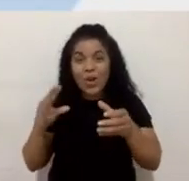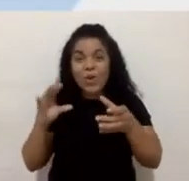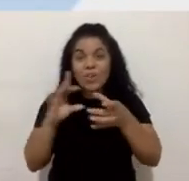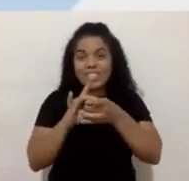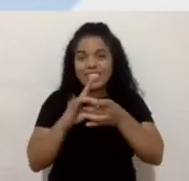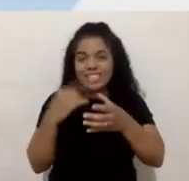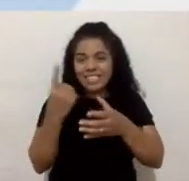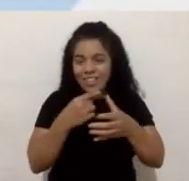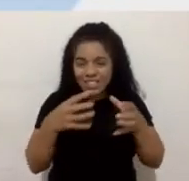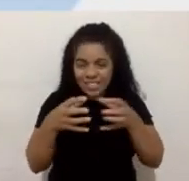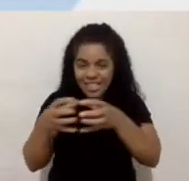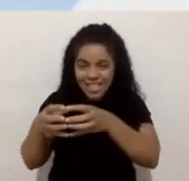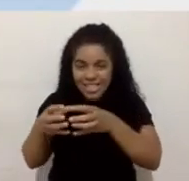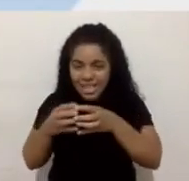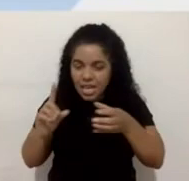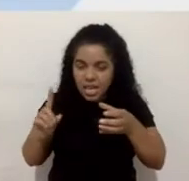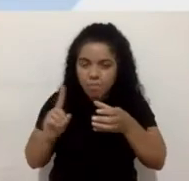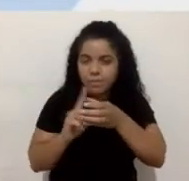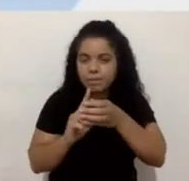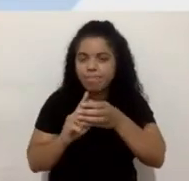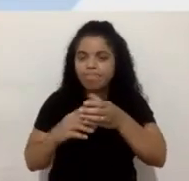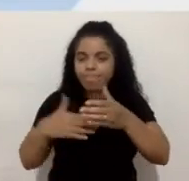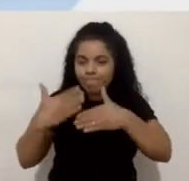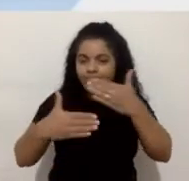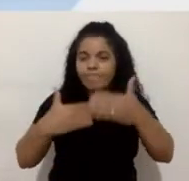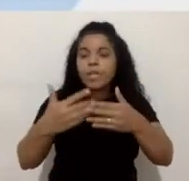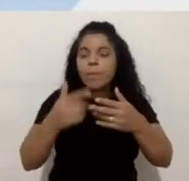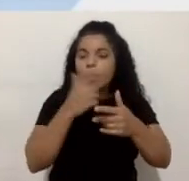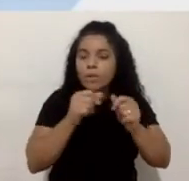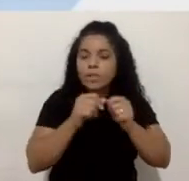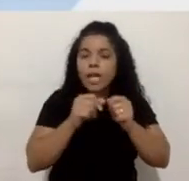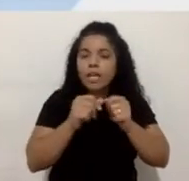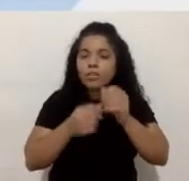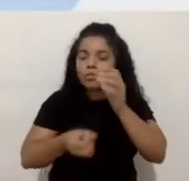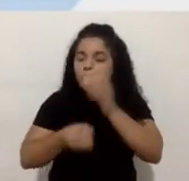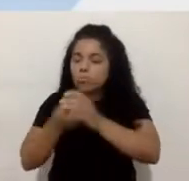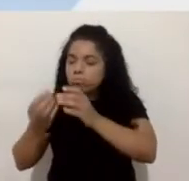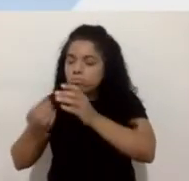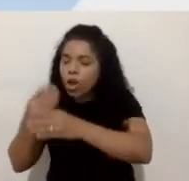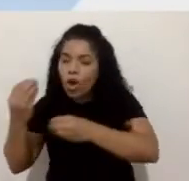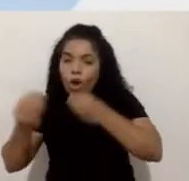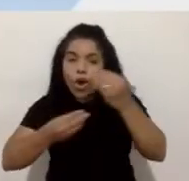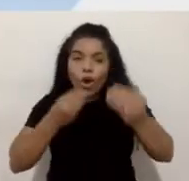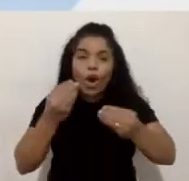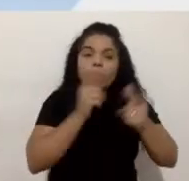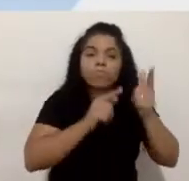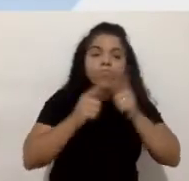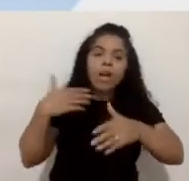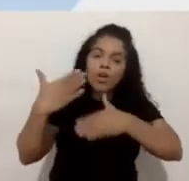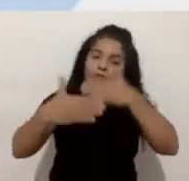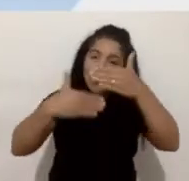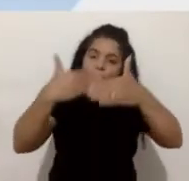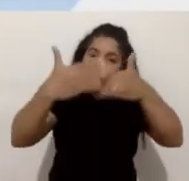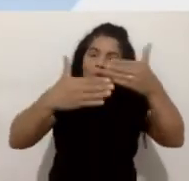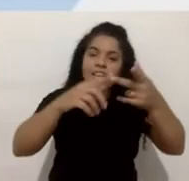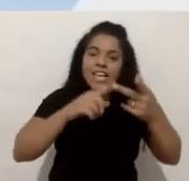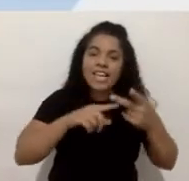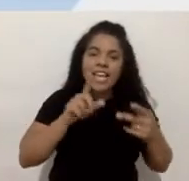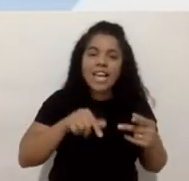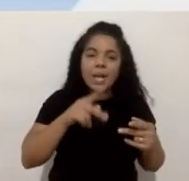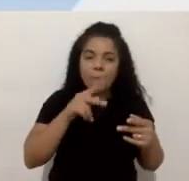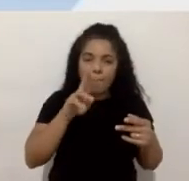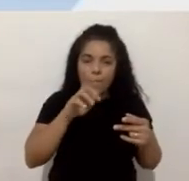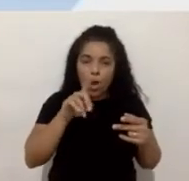e ao processo de construção e para a gente conseguir evoluir nossos produtos e torná-los acessíveis